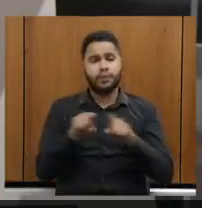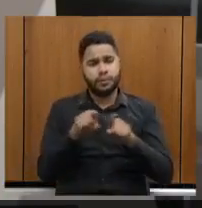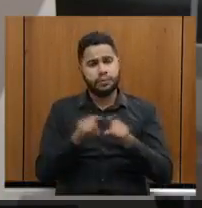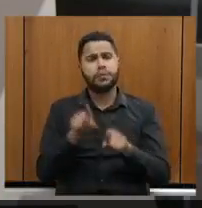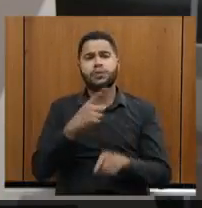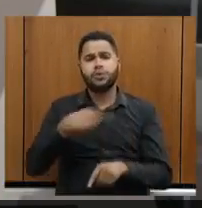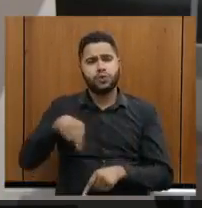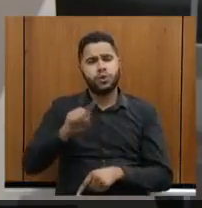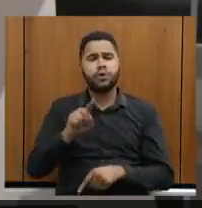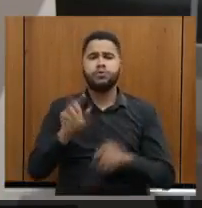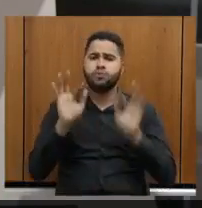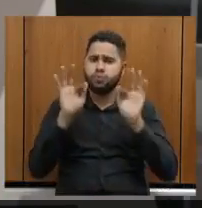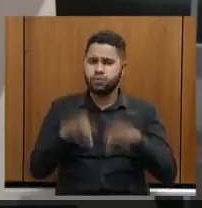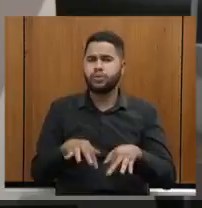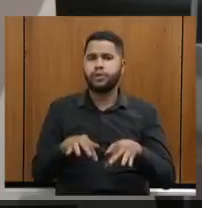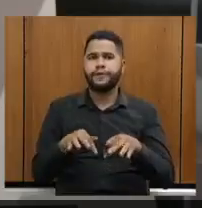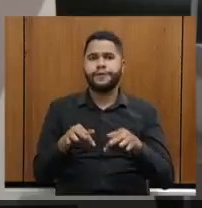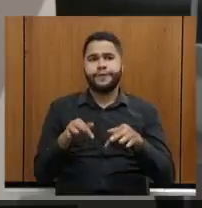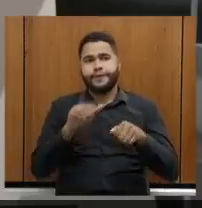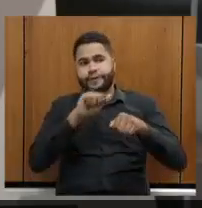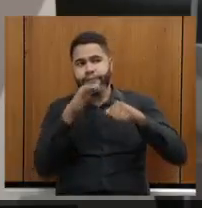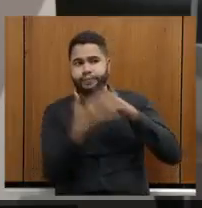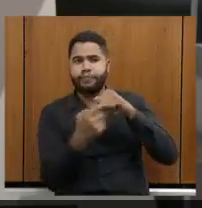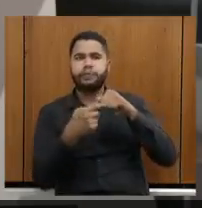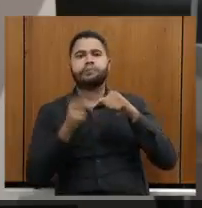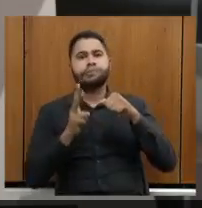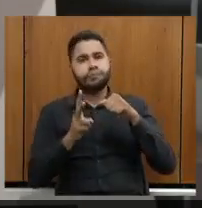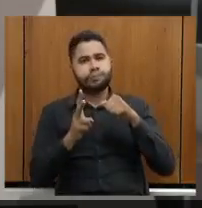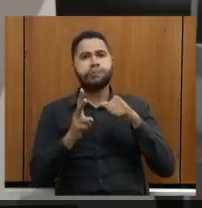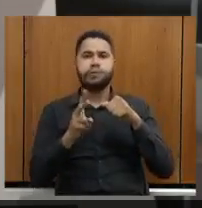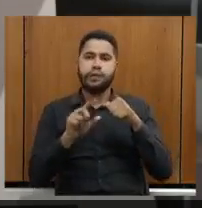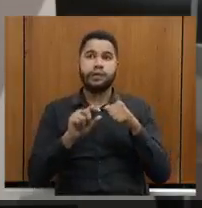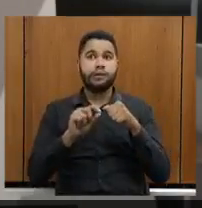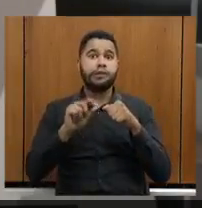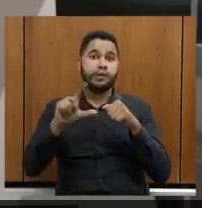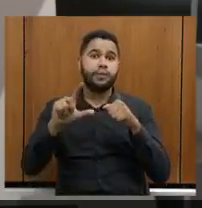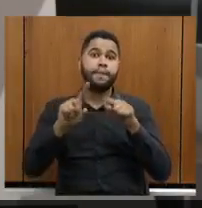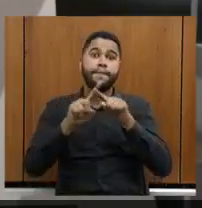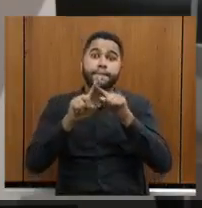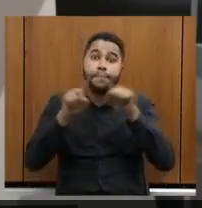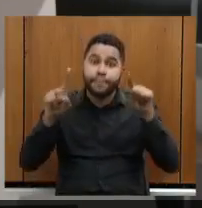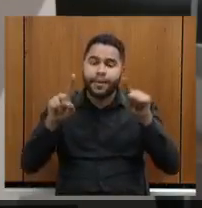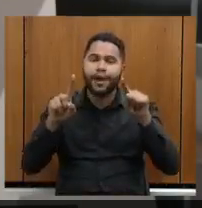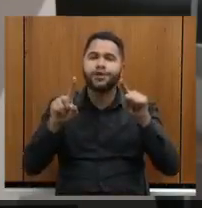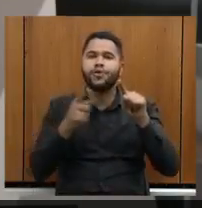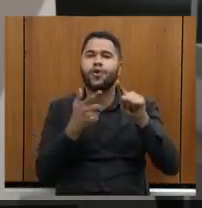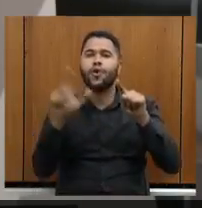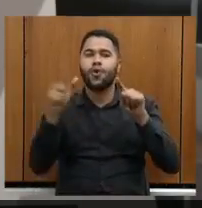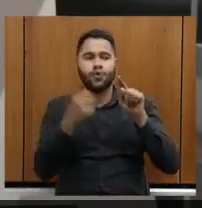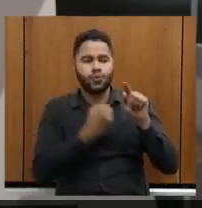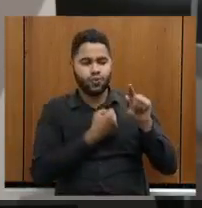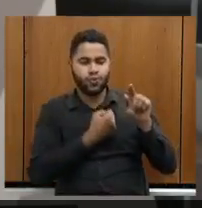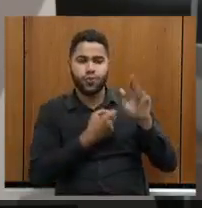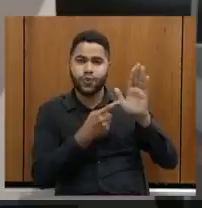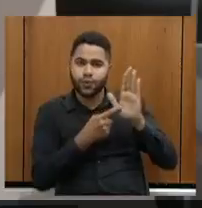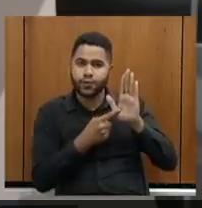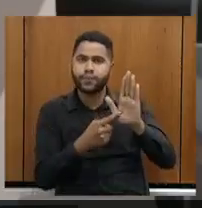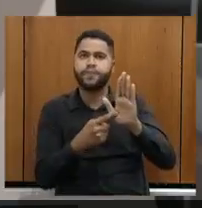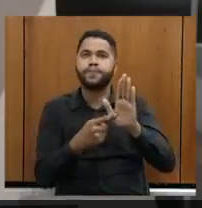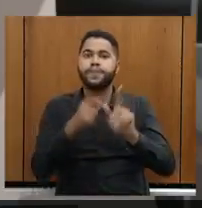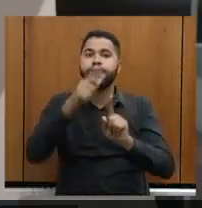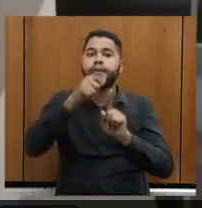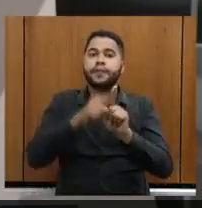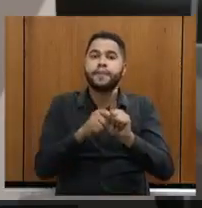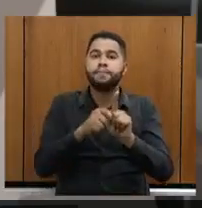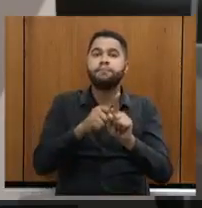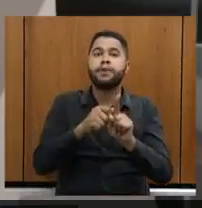que nós estamos finalizando uma pandemia e esse crescimento era esperado, mas eu quero dar outro número para vocês. No mês